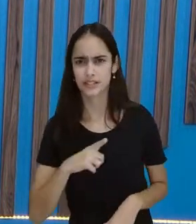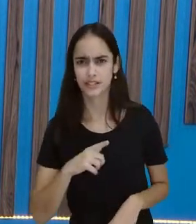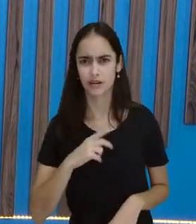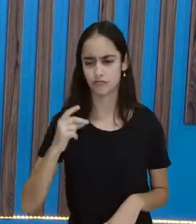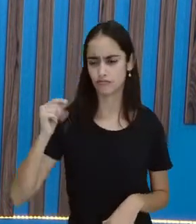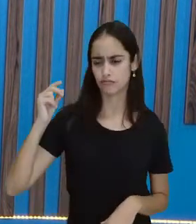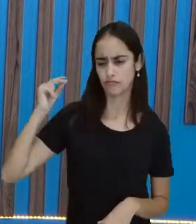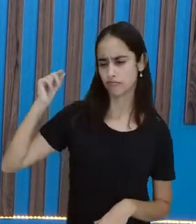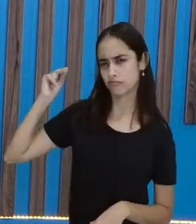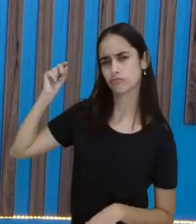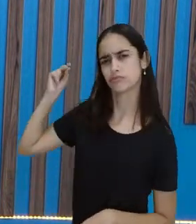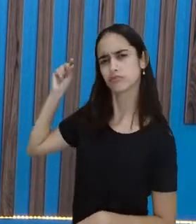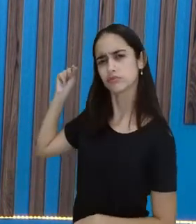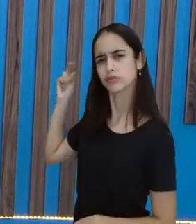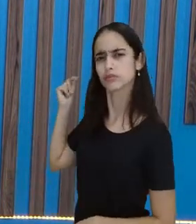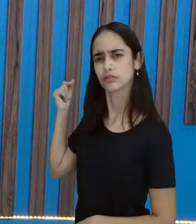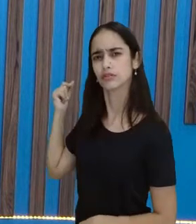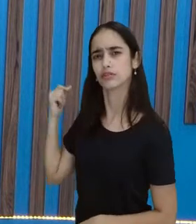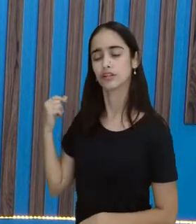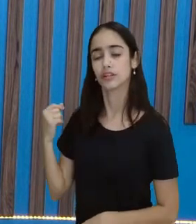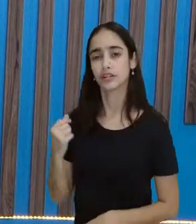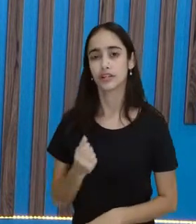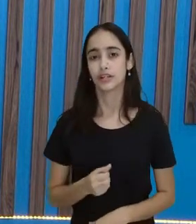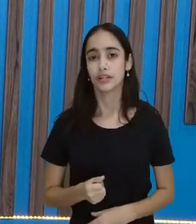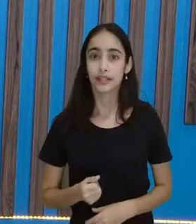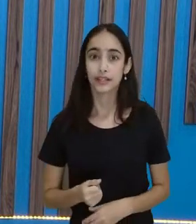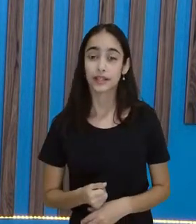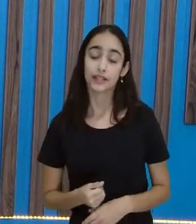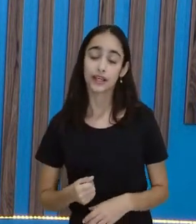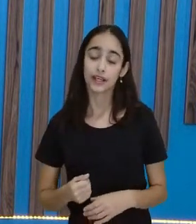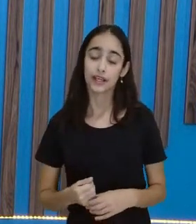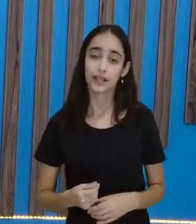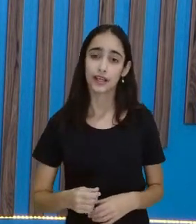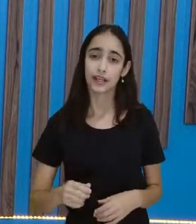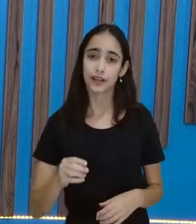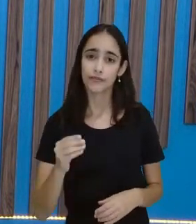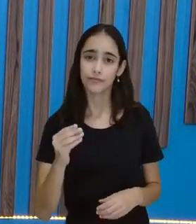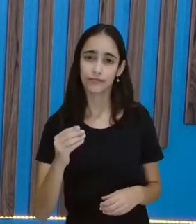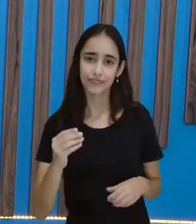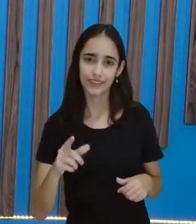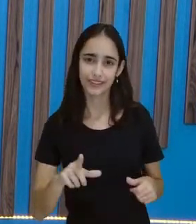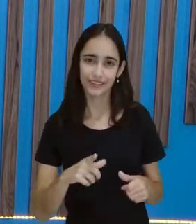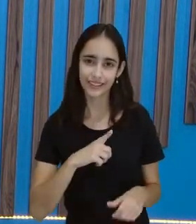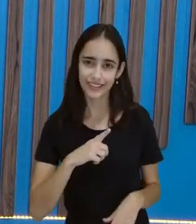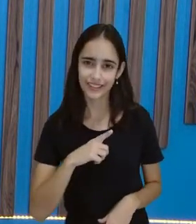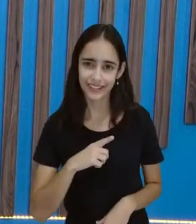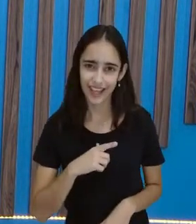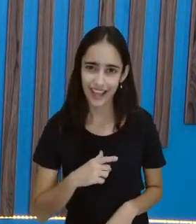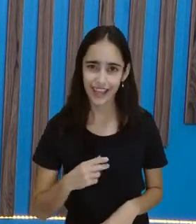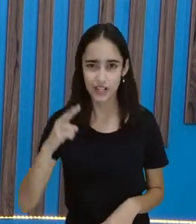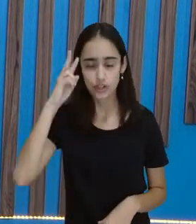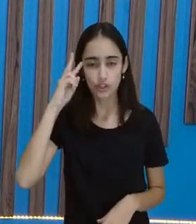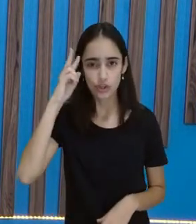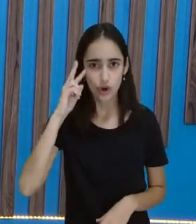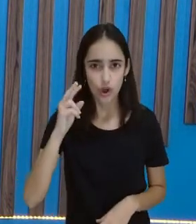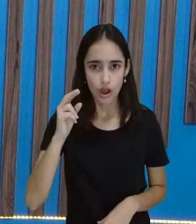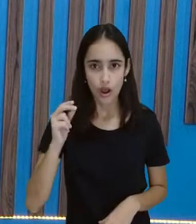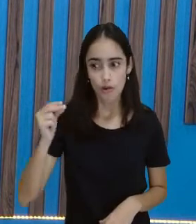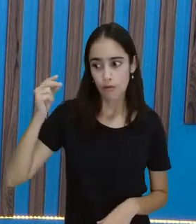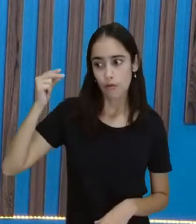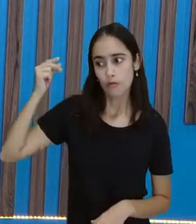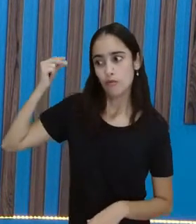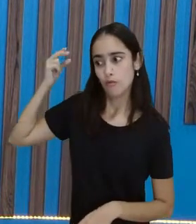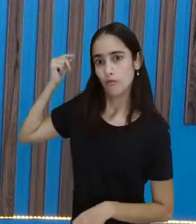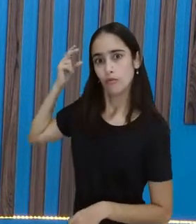mudando as versões. Porque elas existiram há muito tempo. Elas existem há muito tempo. E assim também acontece com as